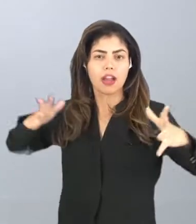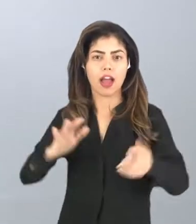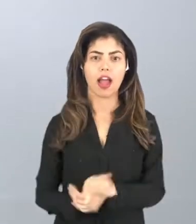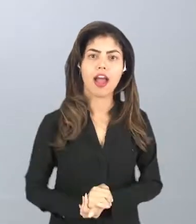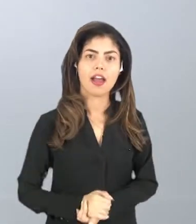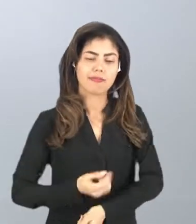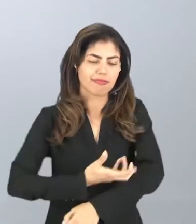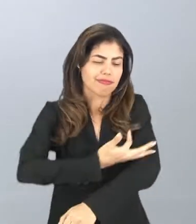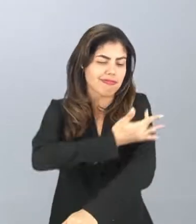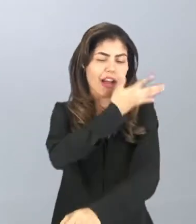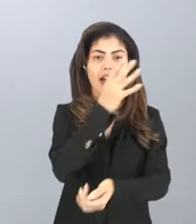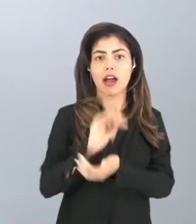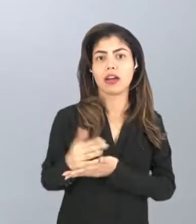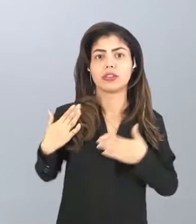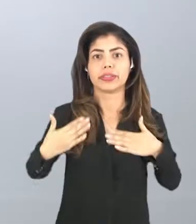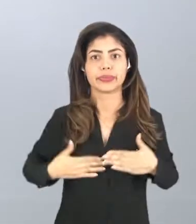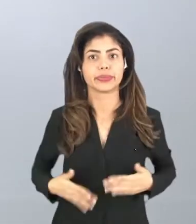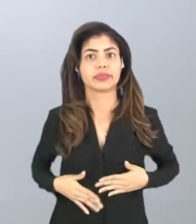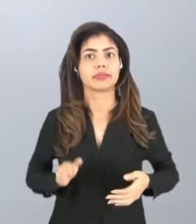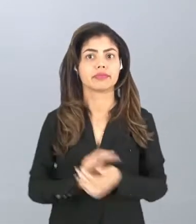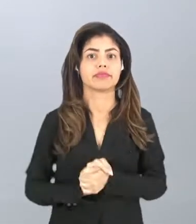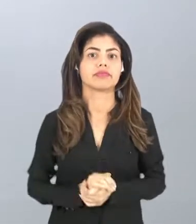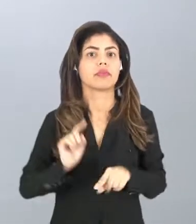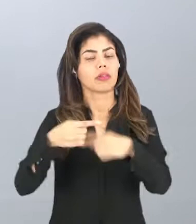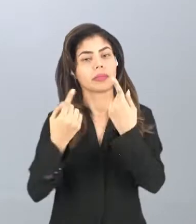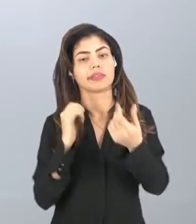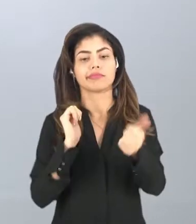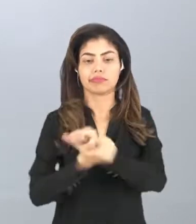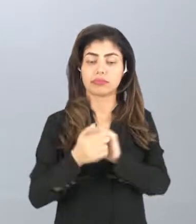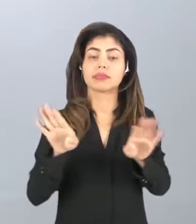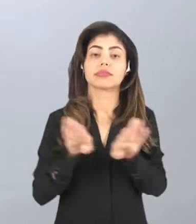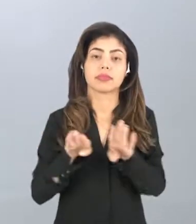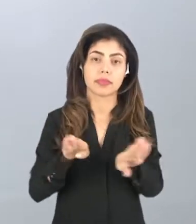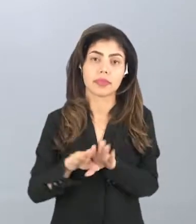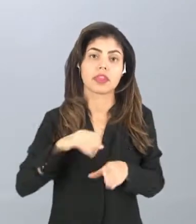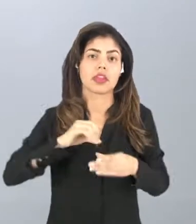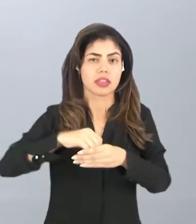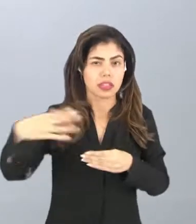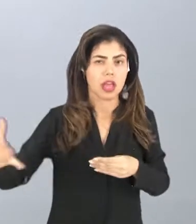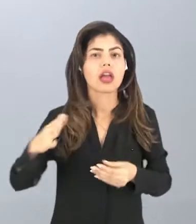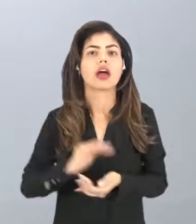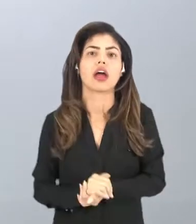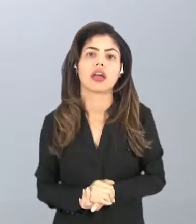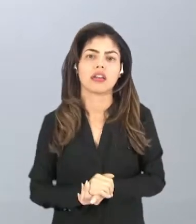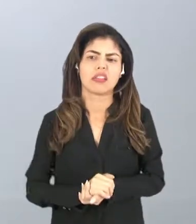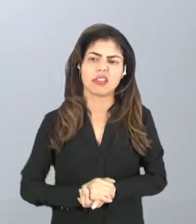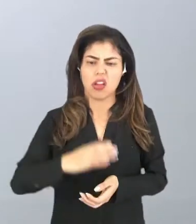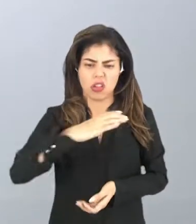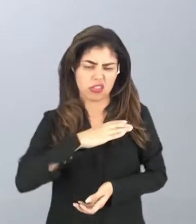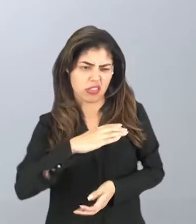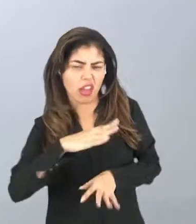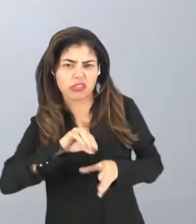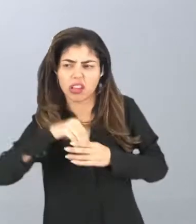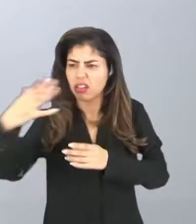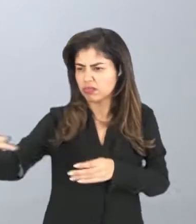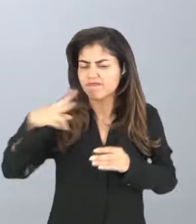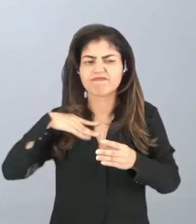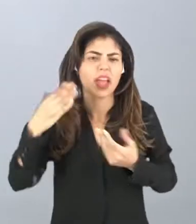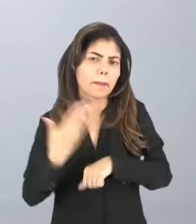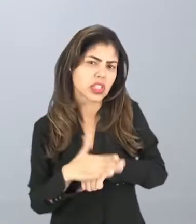adrenalina, né? Para o nosso organismo, mas que assim ele quer sair um pouco daquele ambiente urbano e ele vai